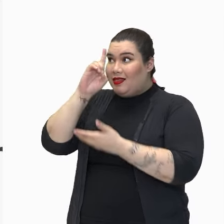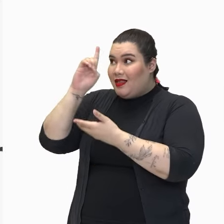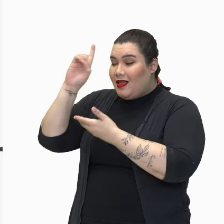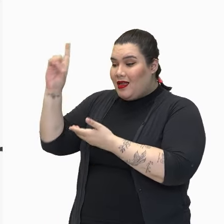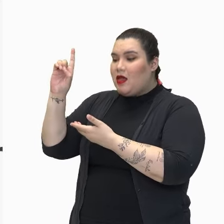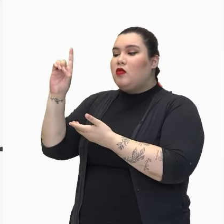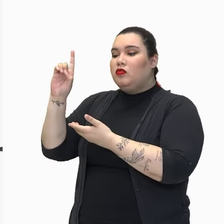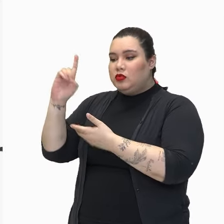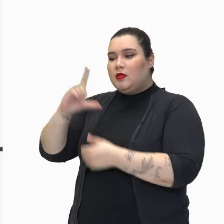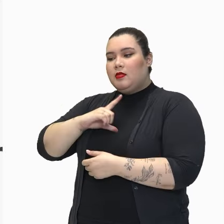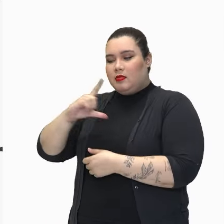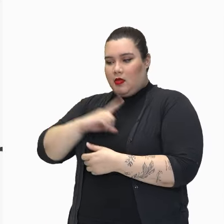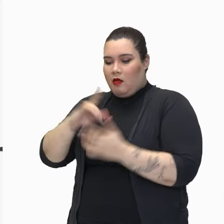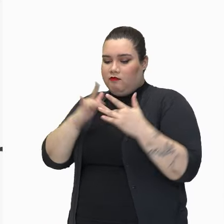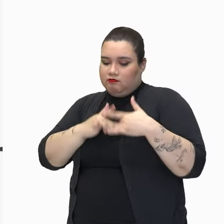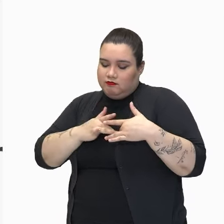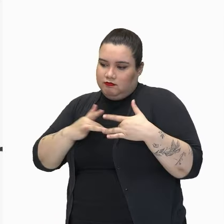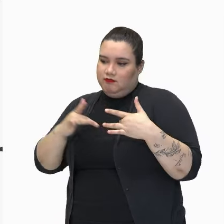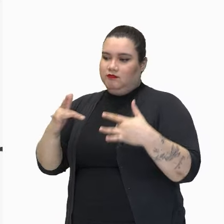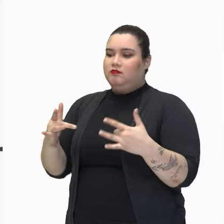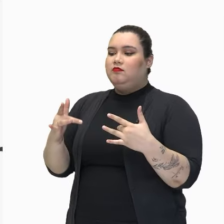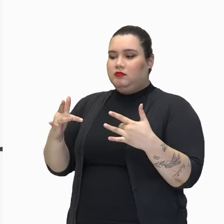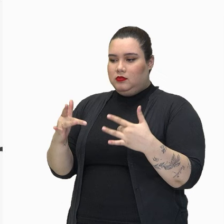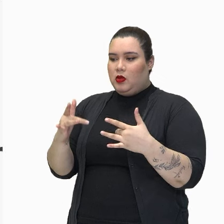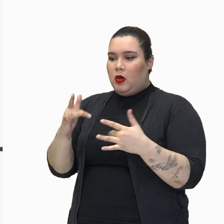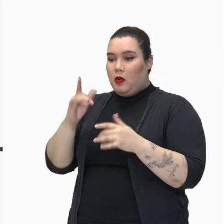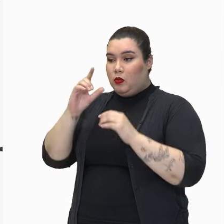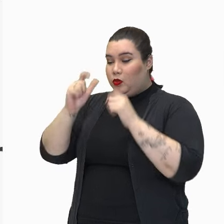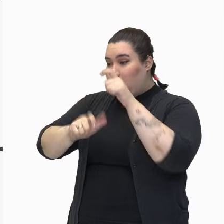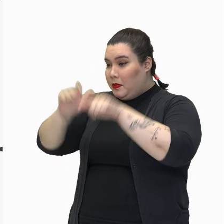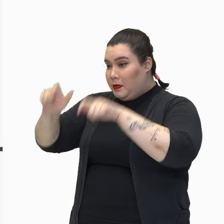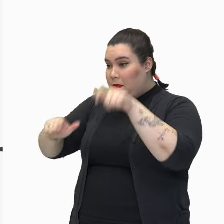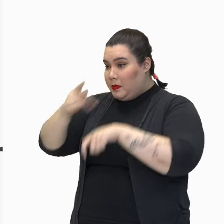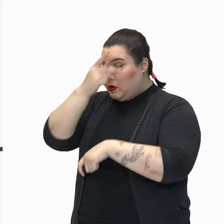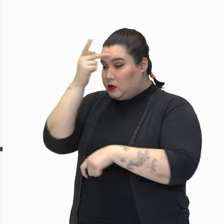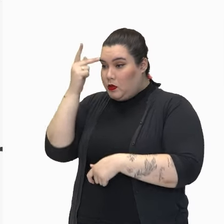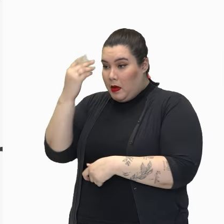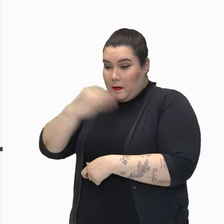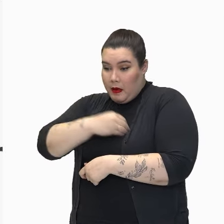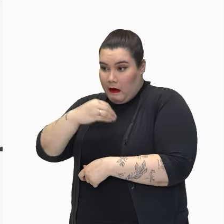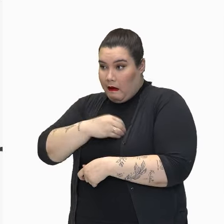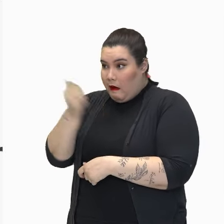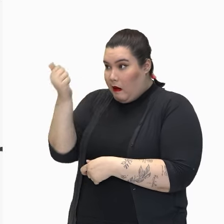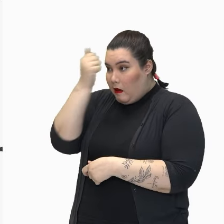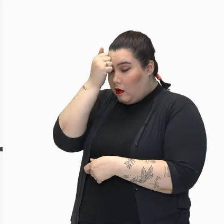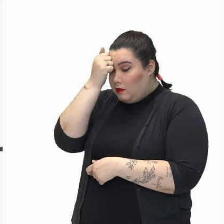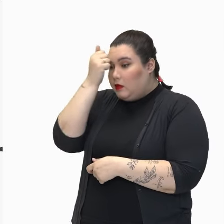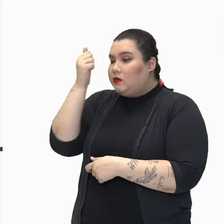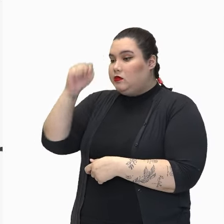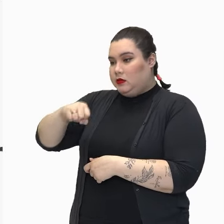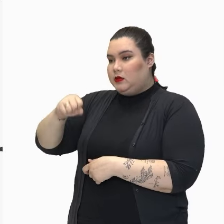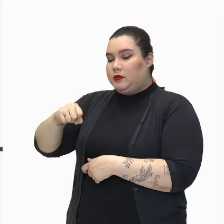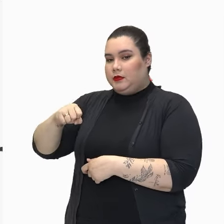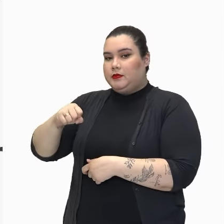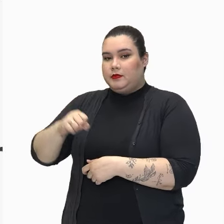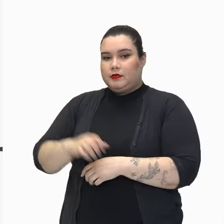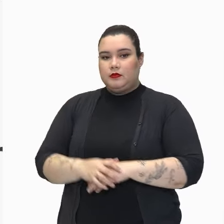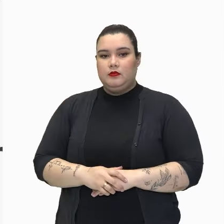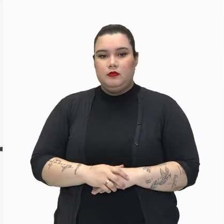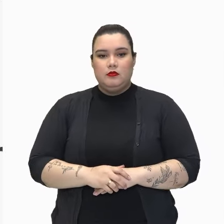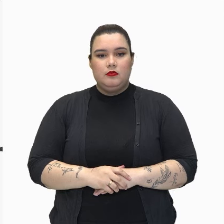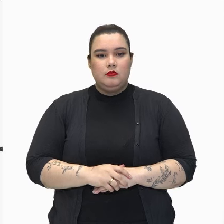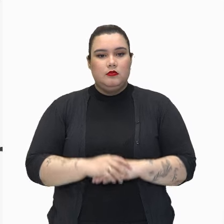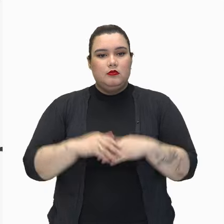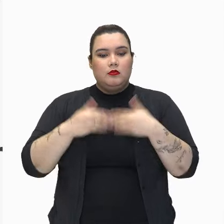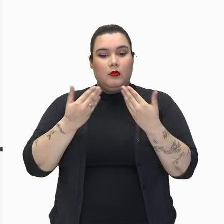pela rédea, e não tira o estribo do pé de arrependido nenhum. E por aí afora foi, com um sermão cumprido, que